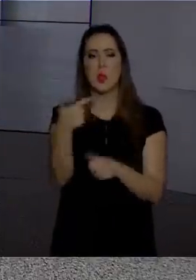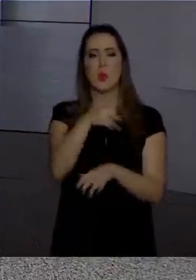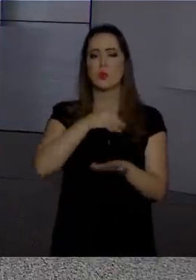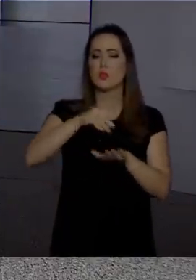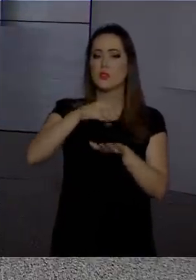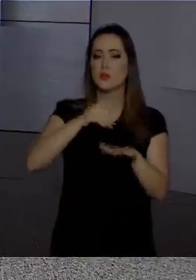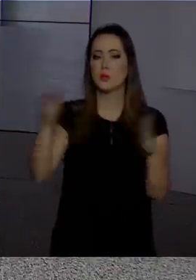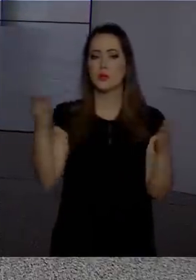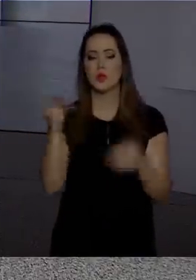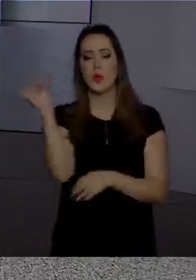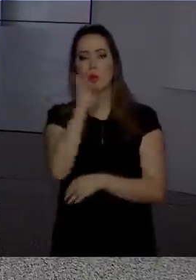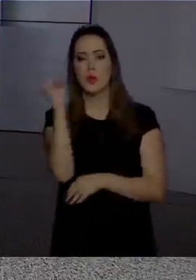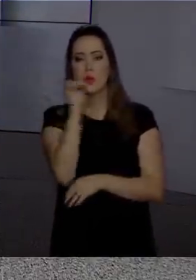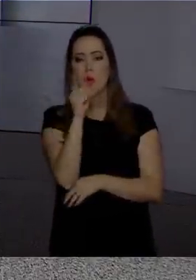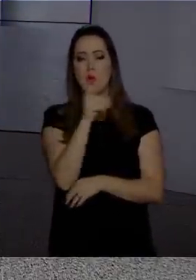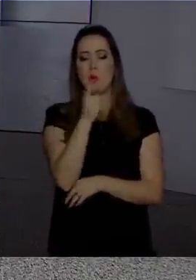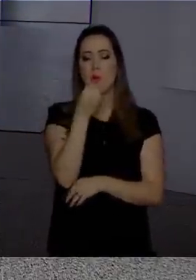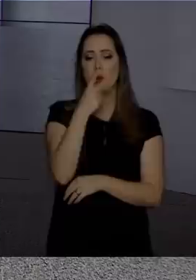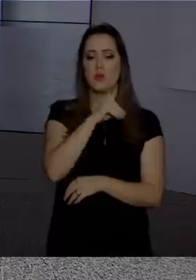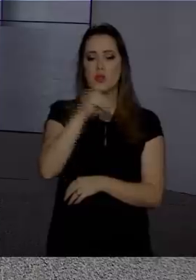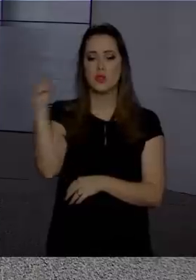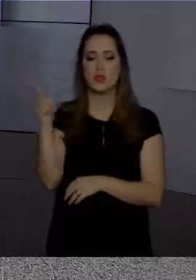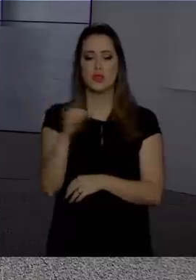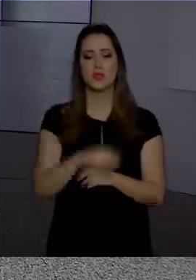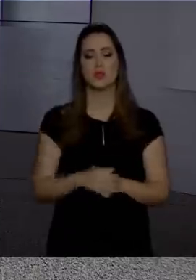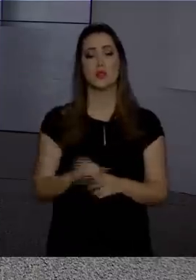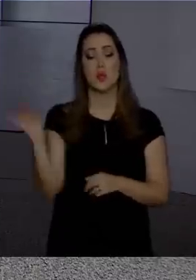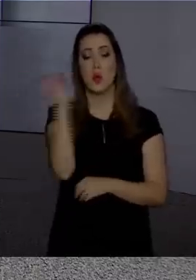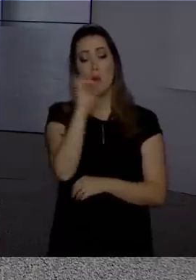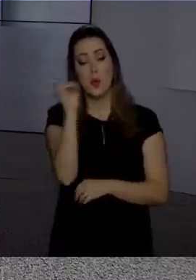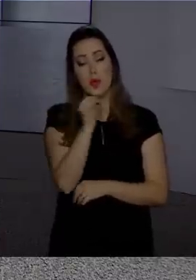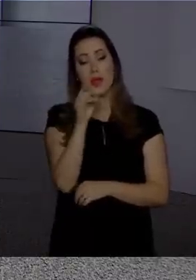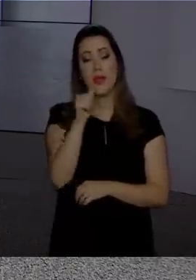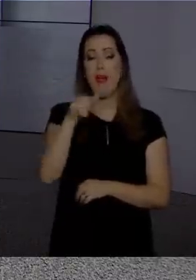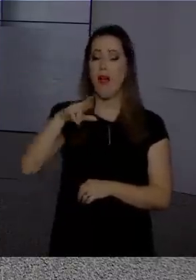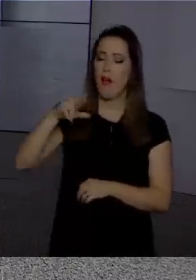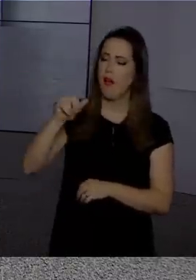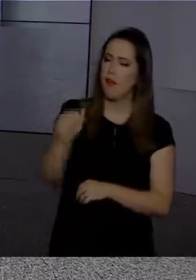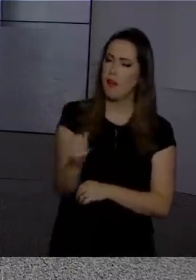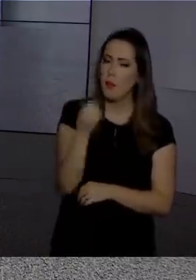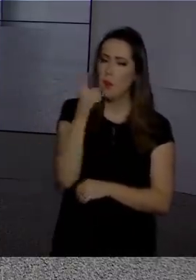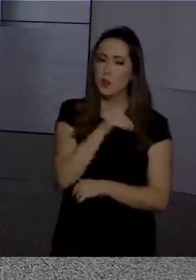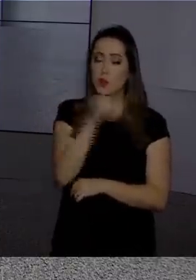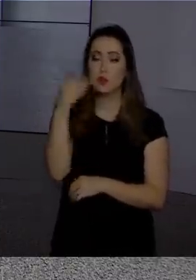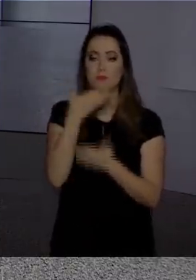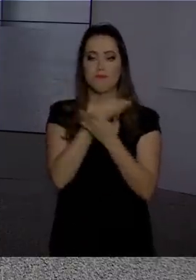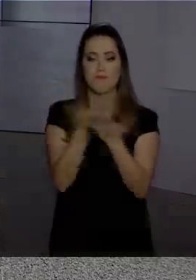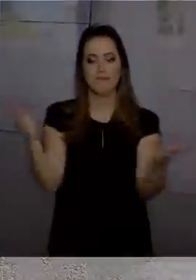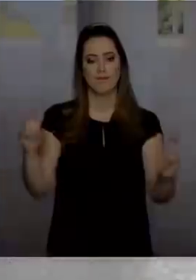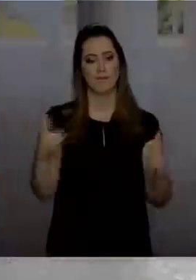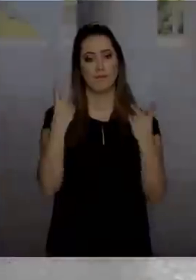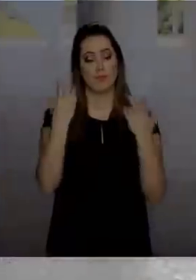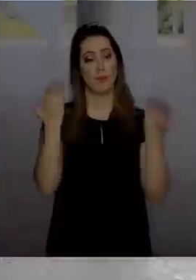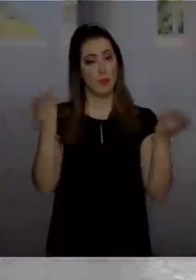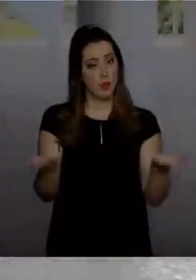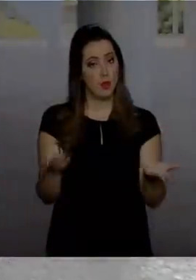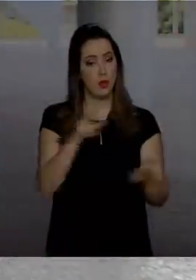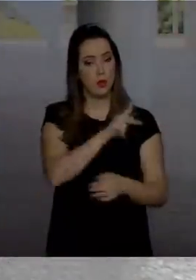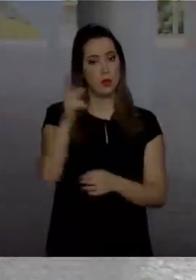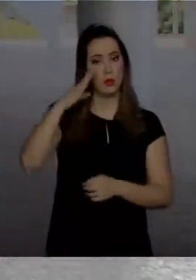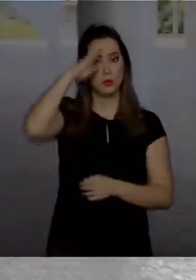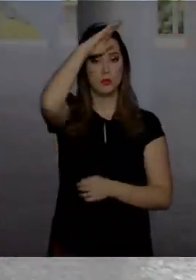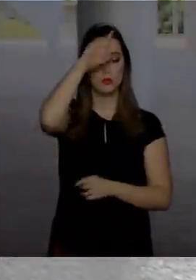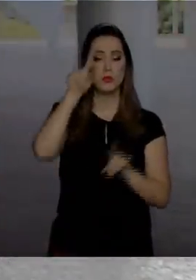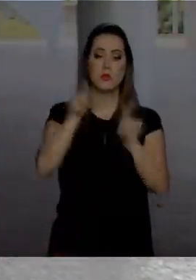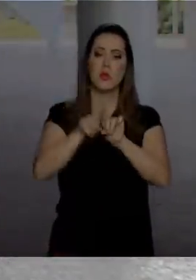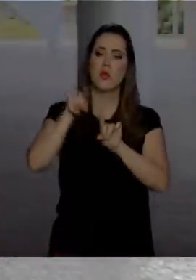informações pra gente. Olá, Luciana, bom dia. Olá, Carla, bom dia pra você. Bom dia pra você que acompanha a TV Brasil. O presidente Jair